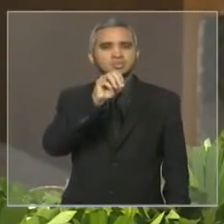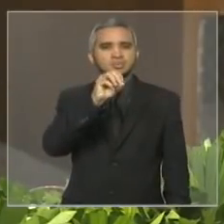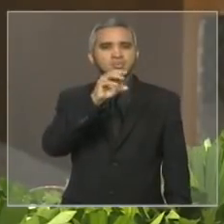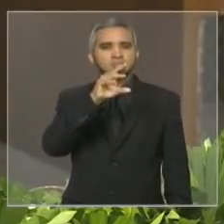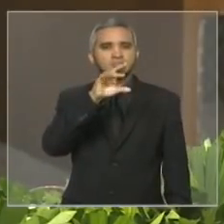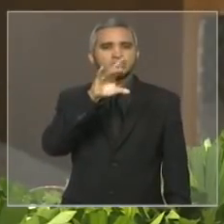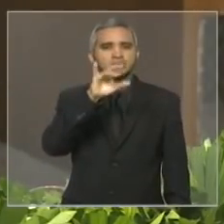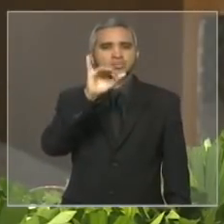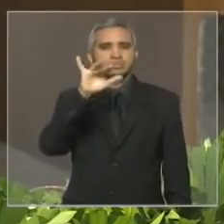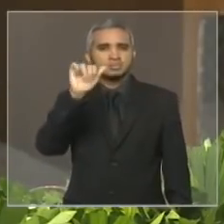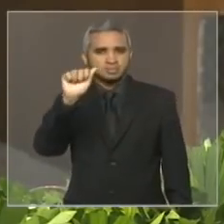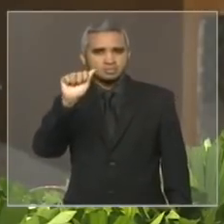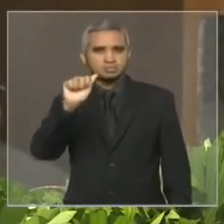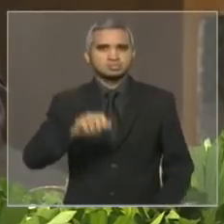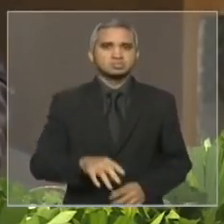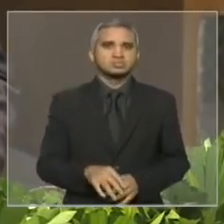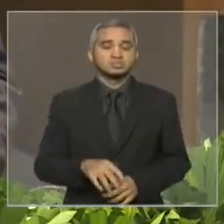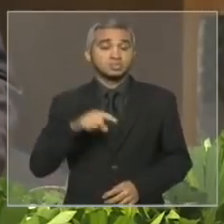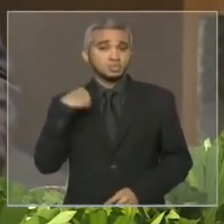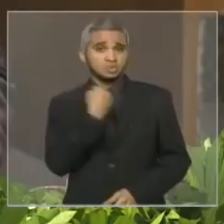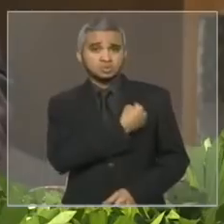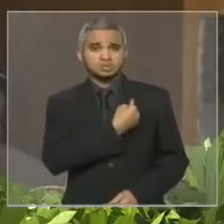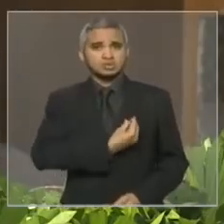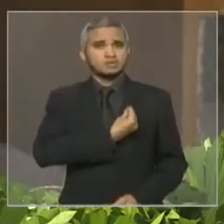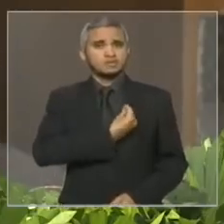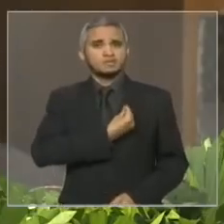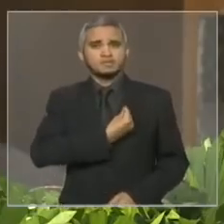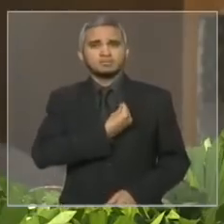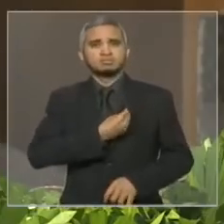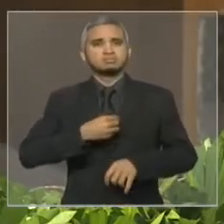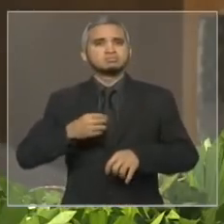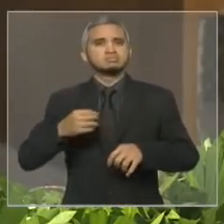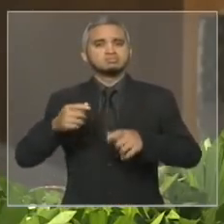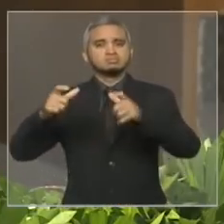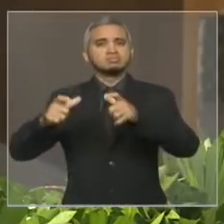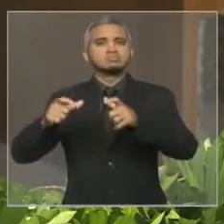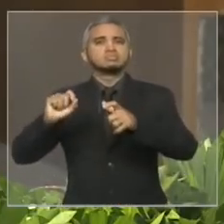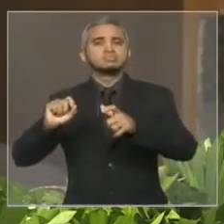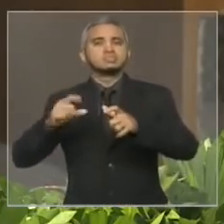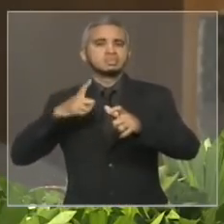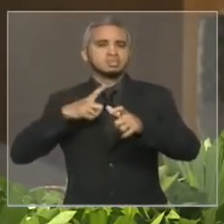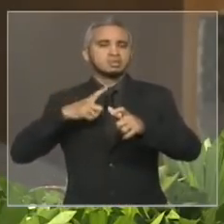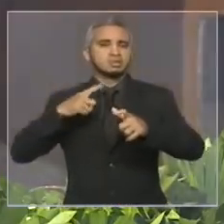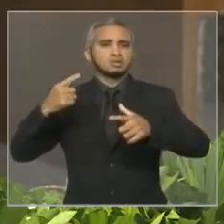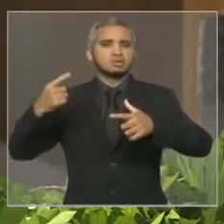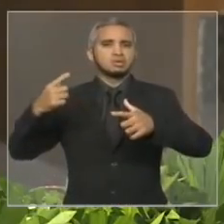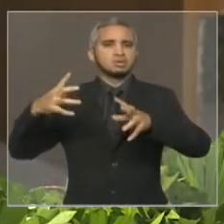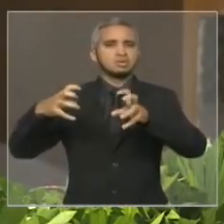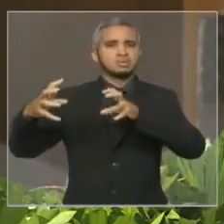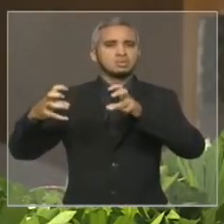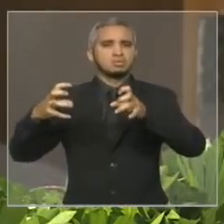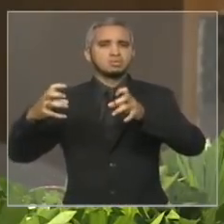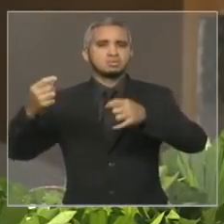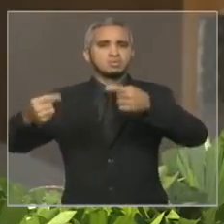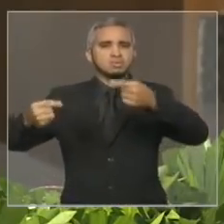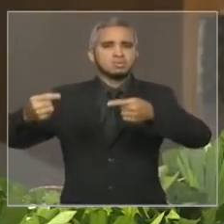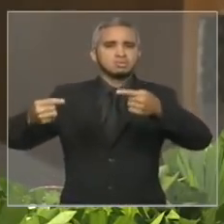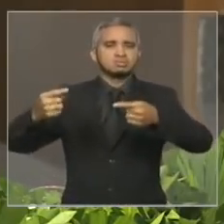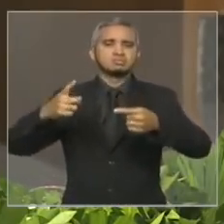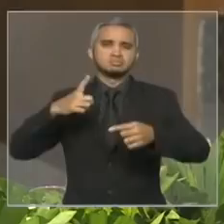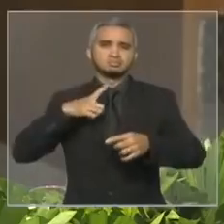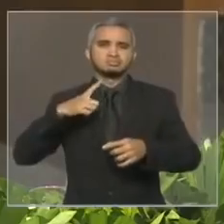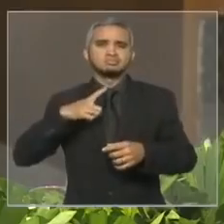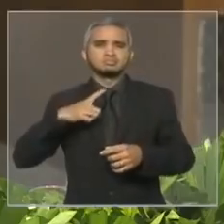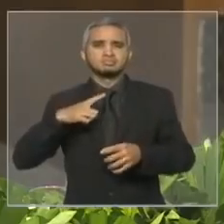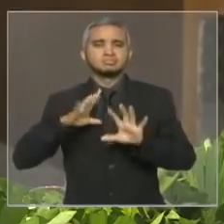em ambiente de dissenso os conflitos não destroem a democracia os conflitos